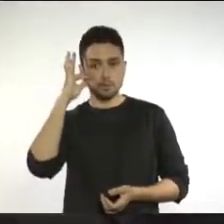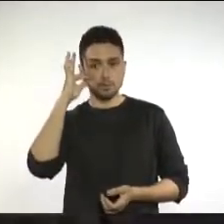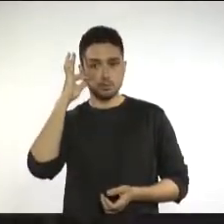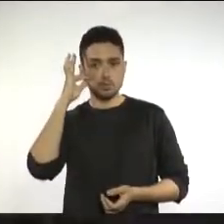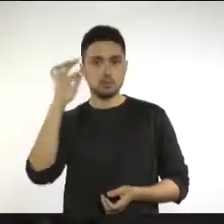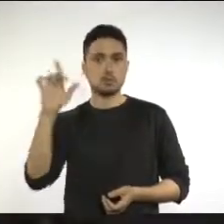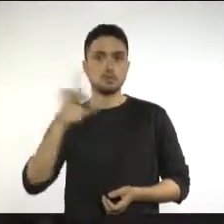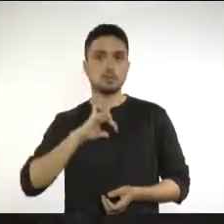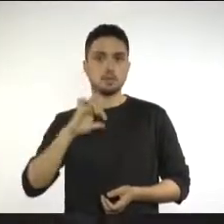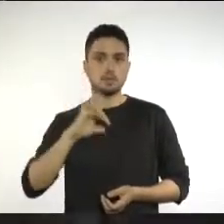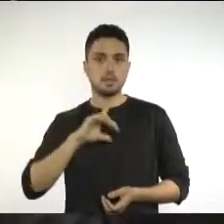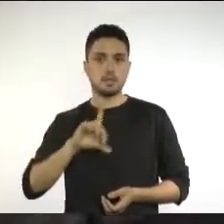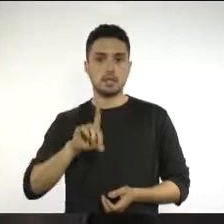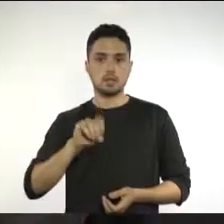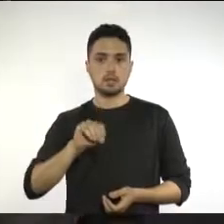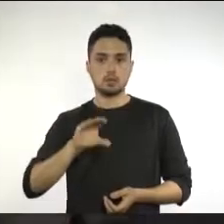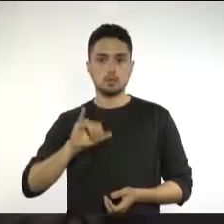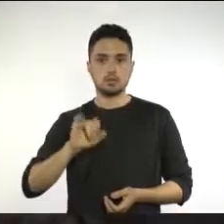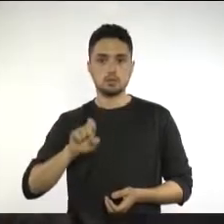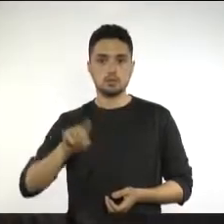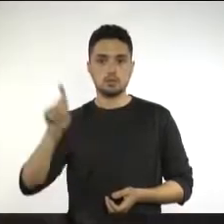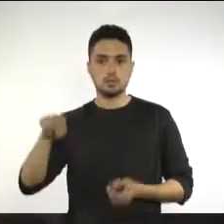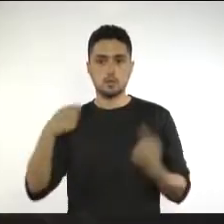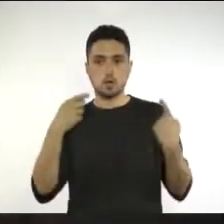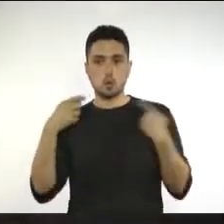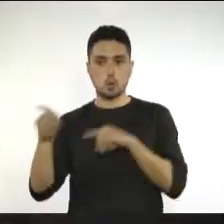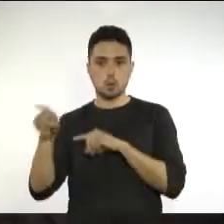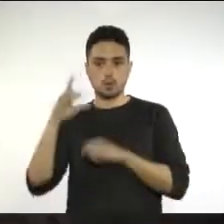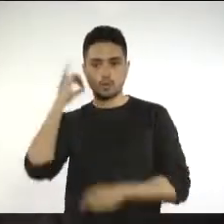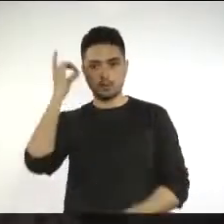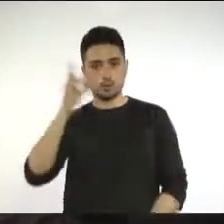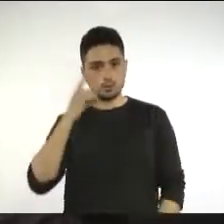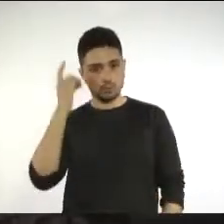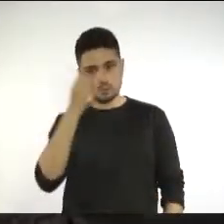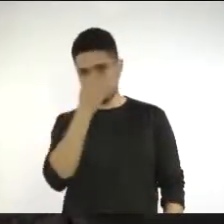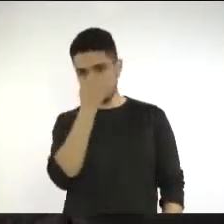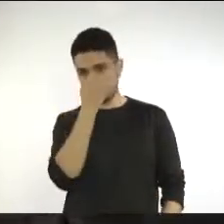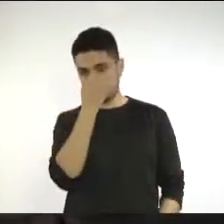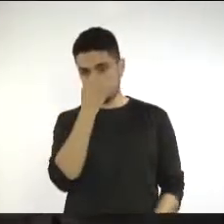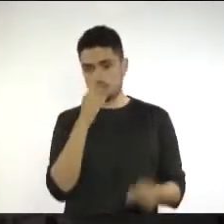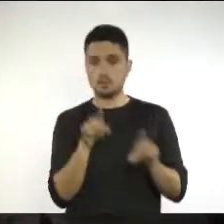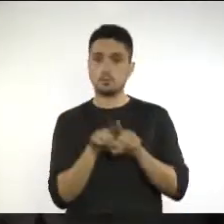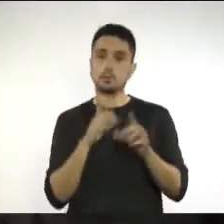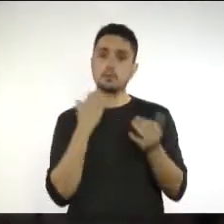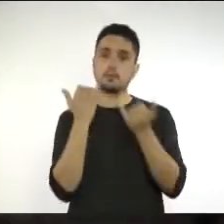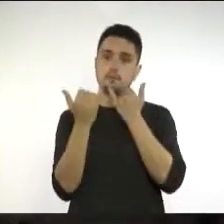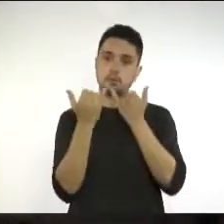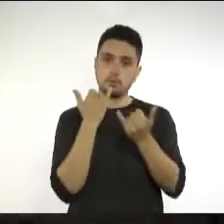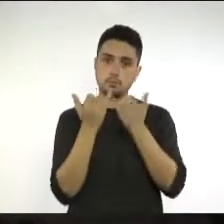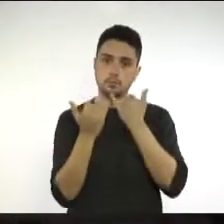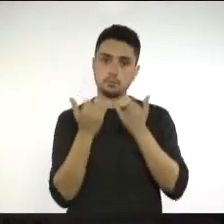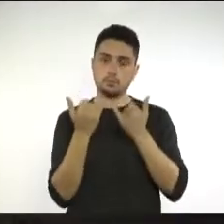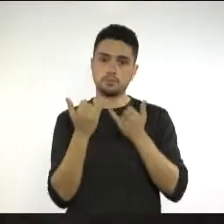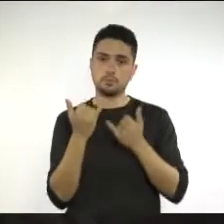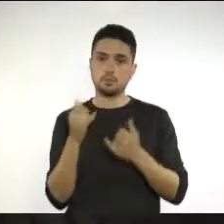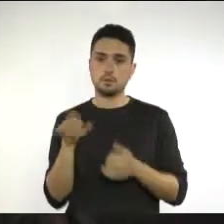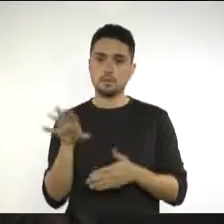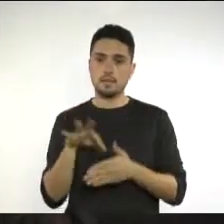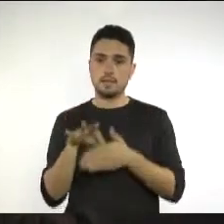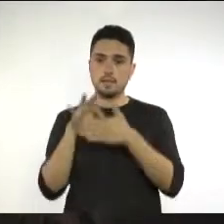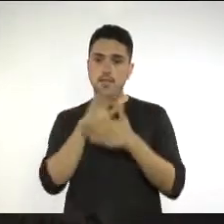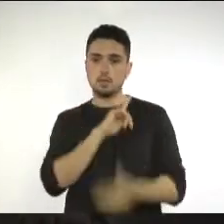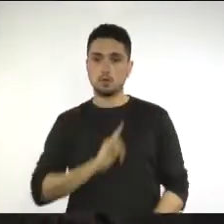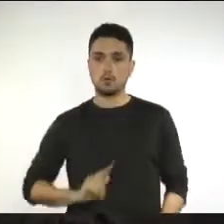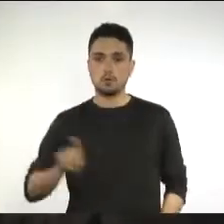dossiês contra os deputados, informando, inclusive, que o senhor líder de Governo foi